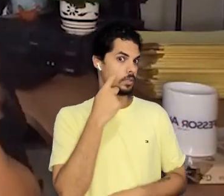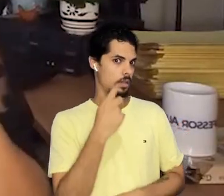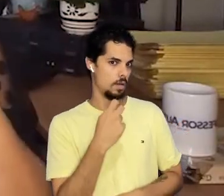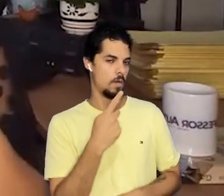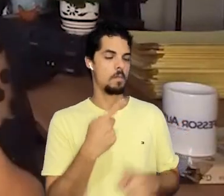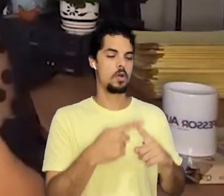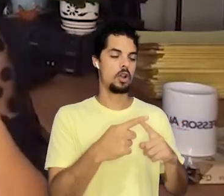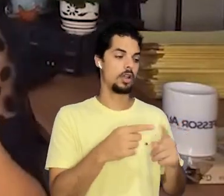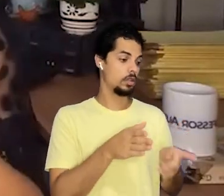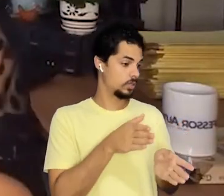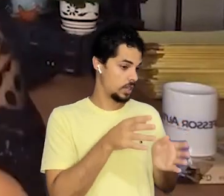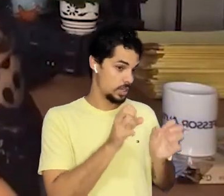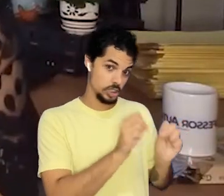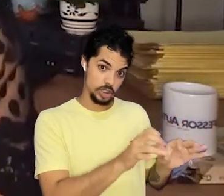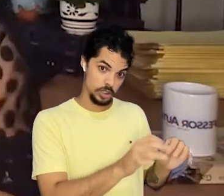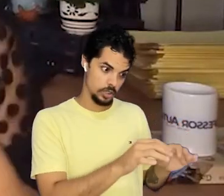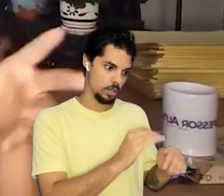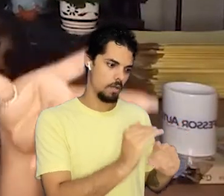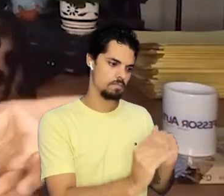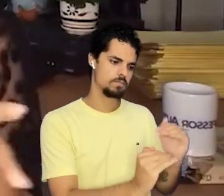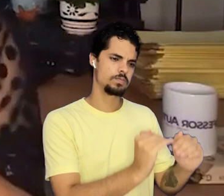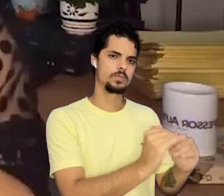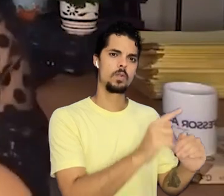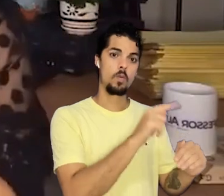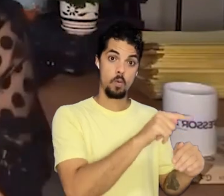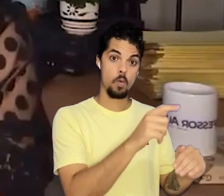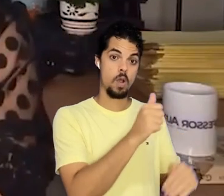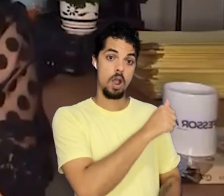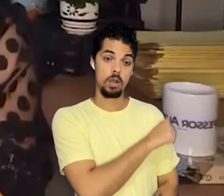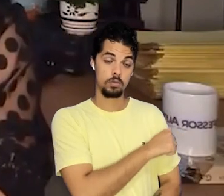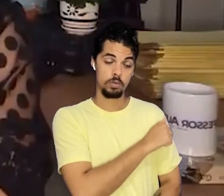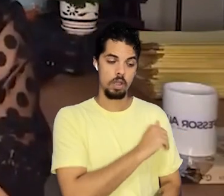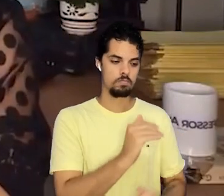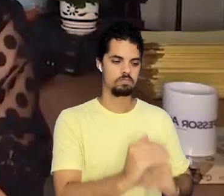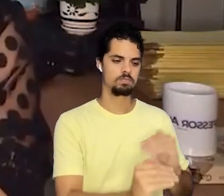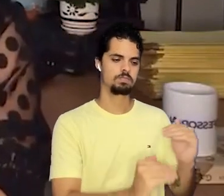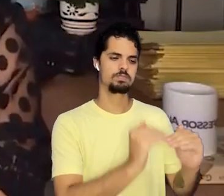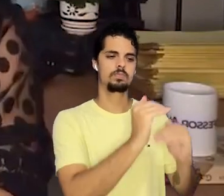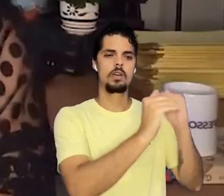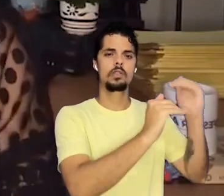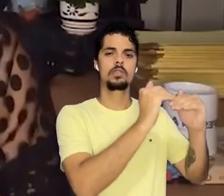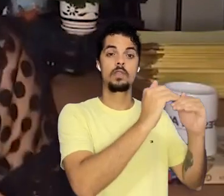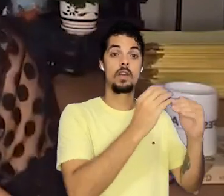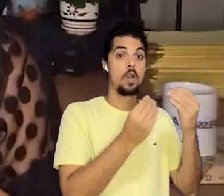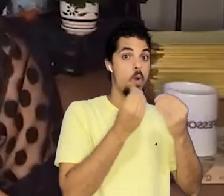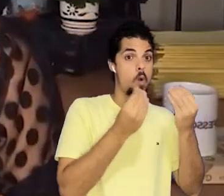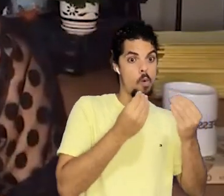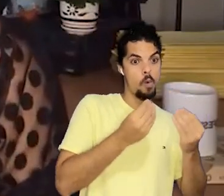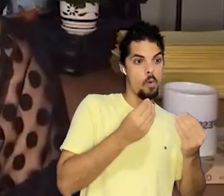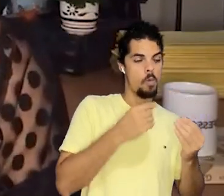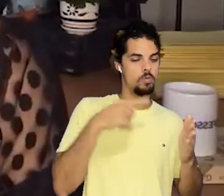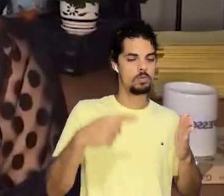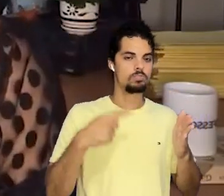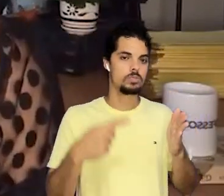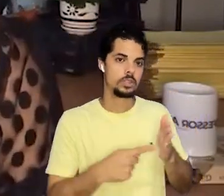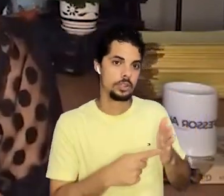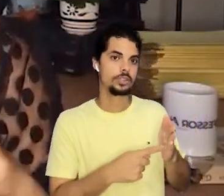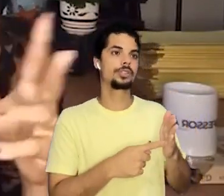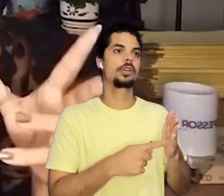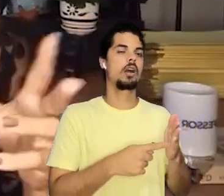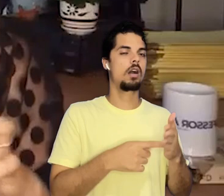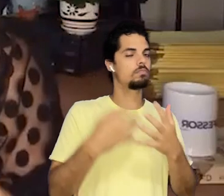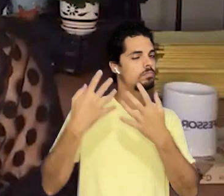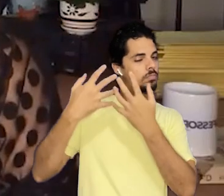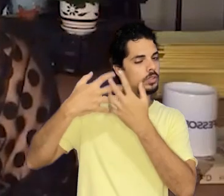aluno a uma criticidade ao longo do período de estudo que a gente está fazendo com ele. Bom,